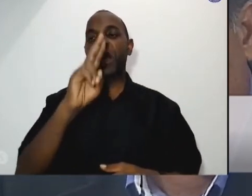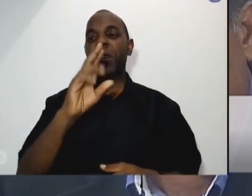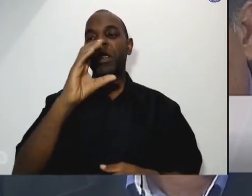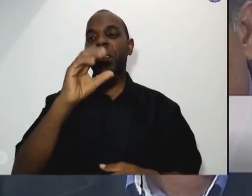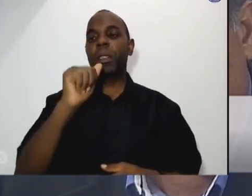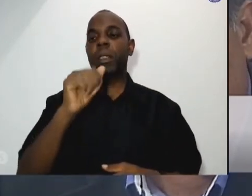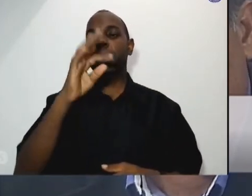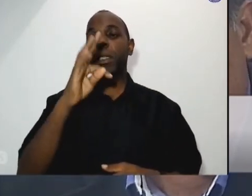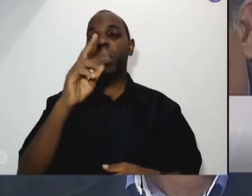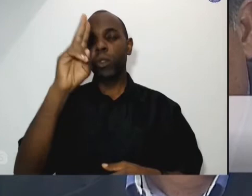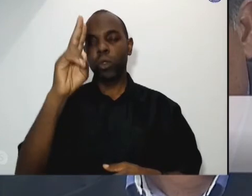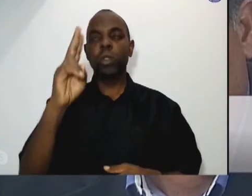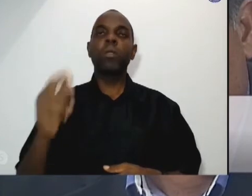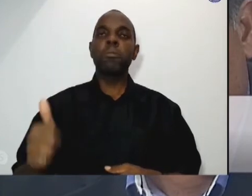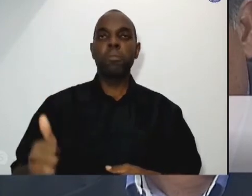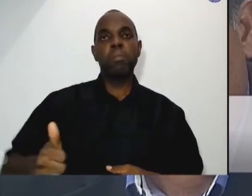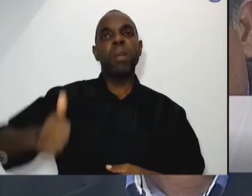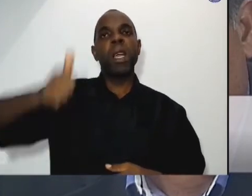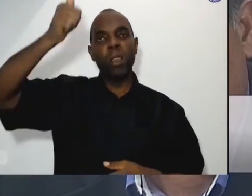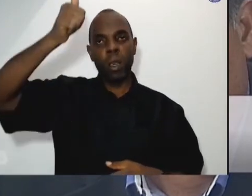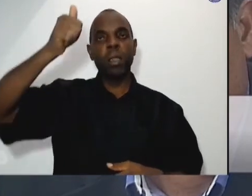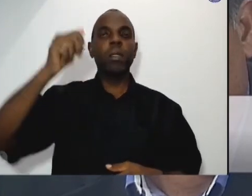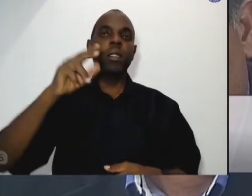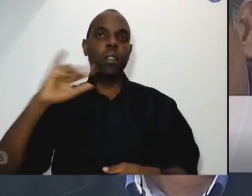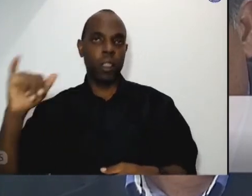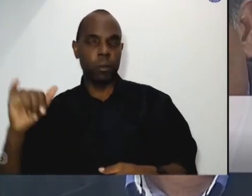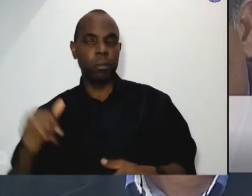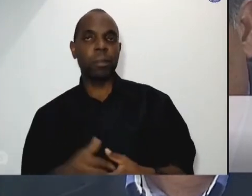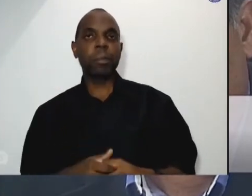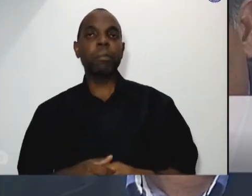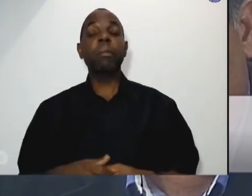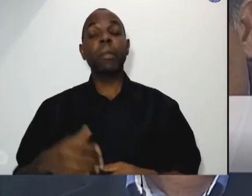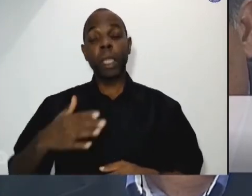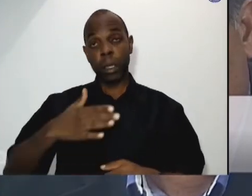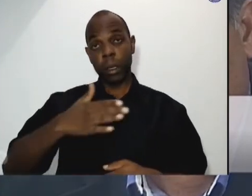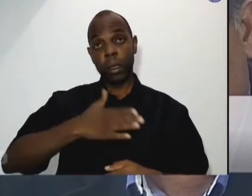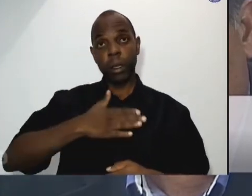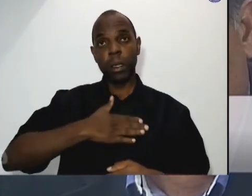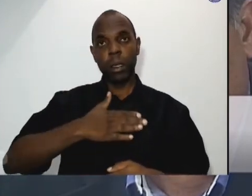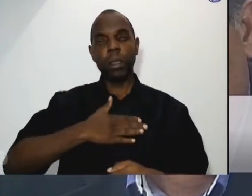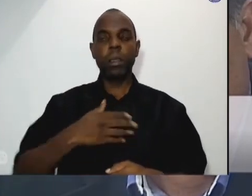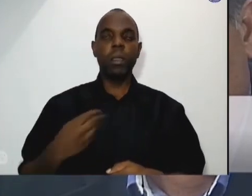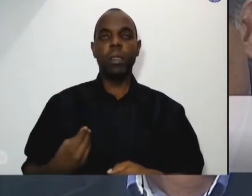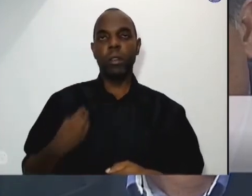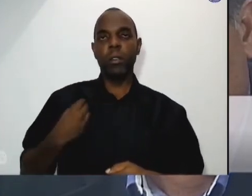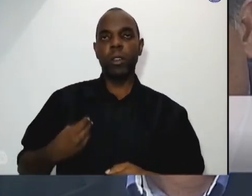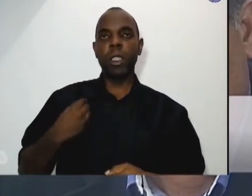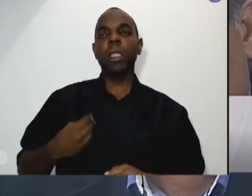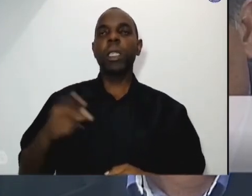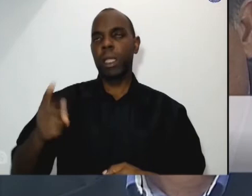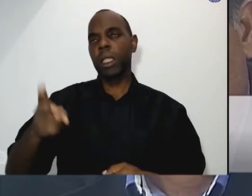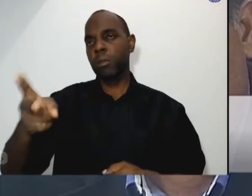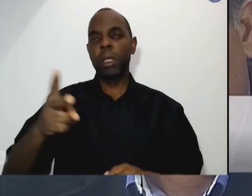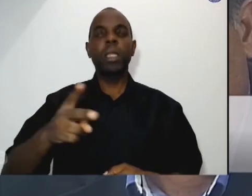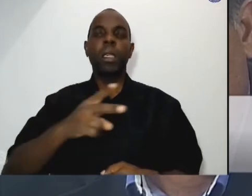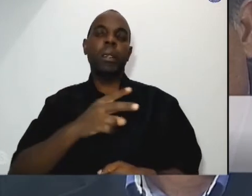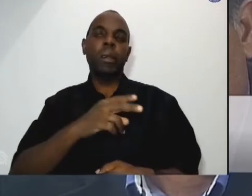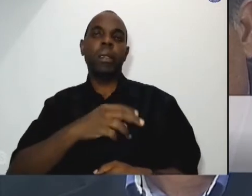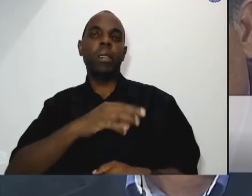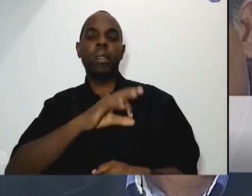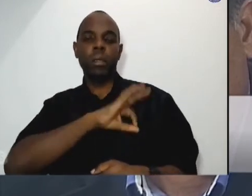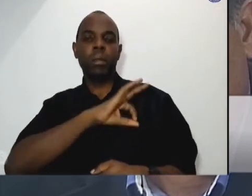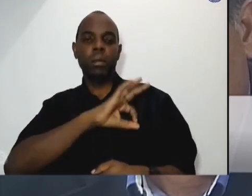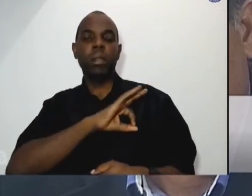uma pequena palavra que a minha formação é a minha vida foi policial 18 anos no corpo de bombeiros